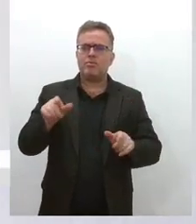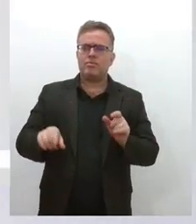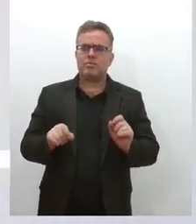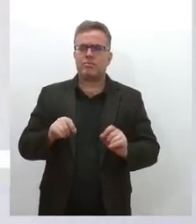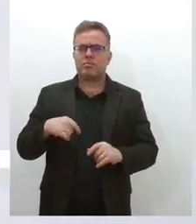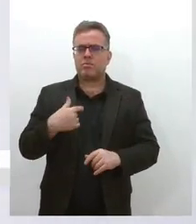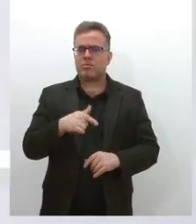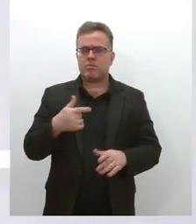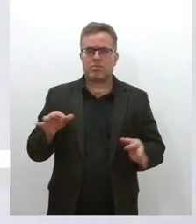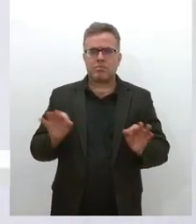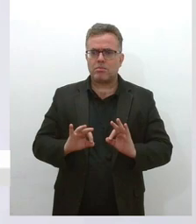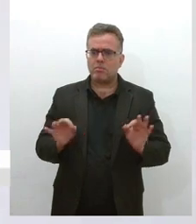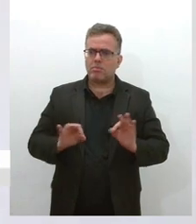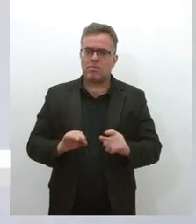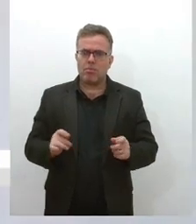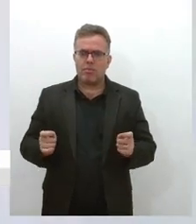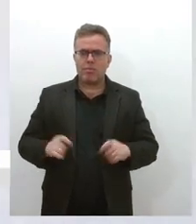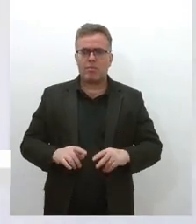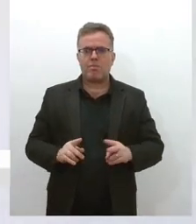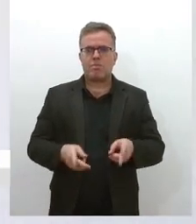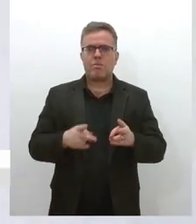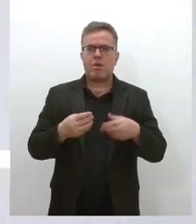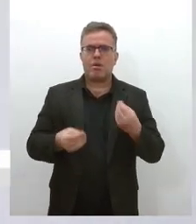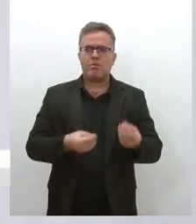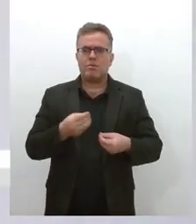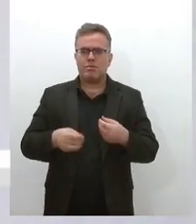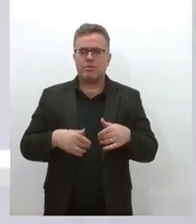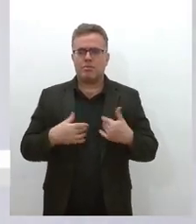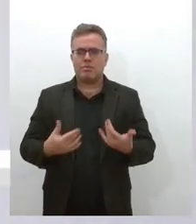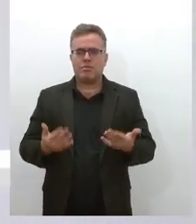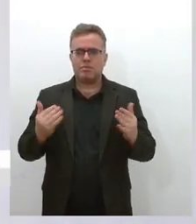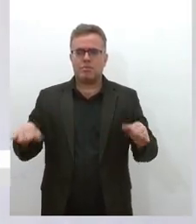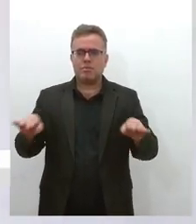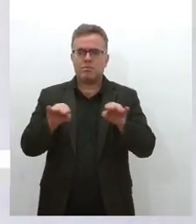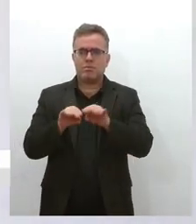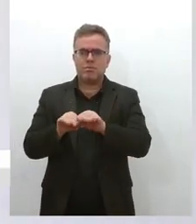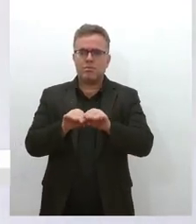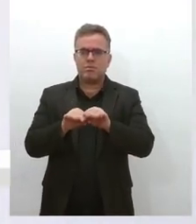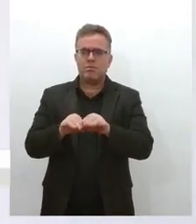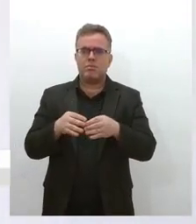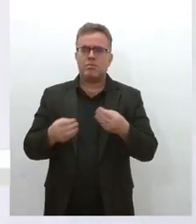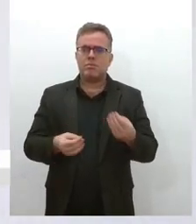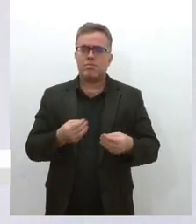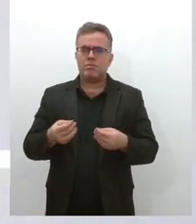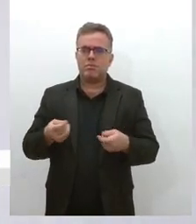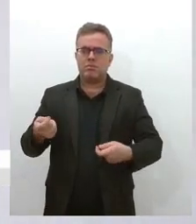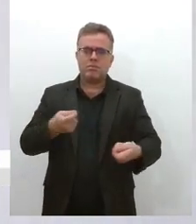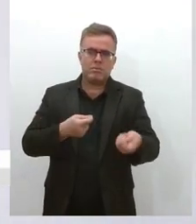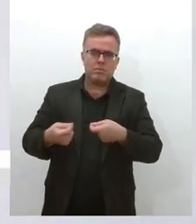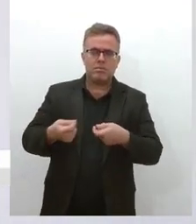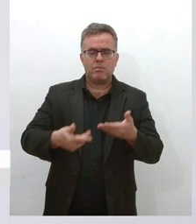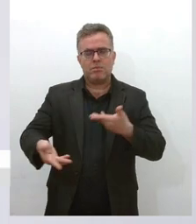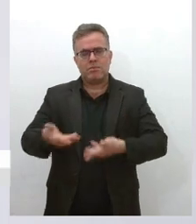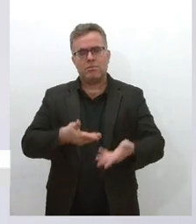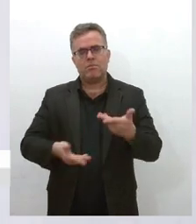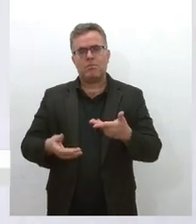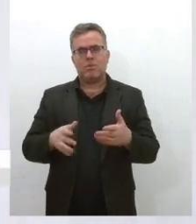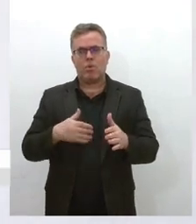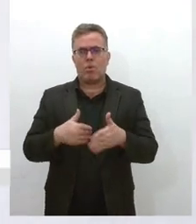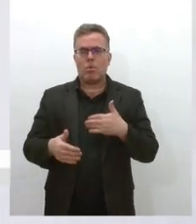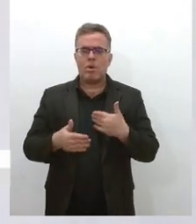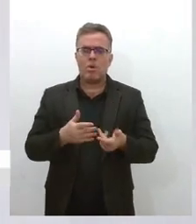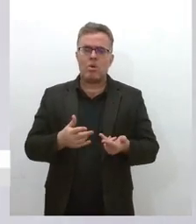coalizão, nessa aliança, junto com os seus iguais, como é que ele vai negociar qualquer tipo de